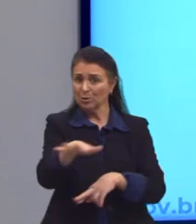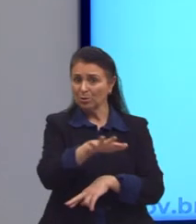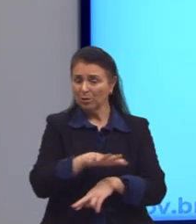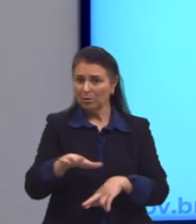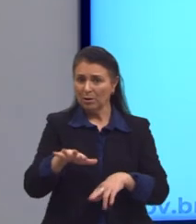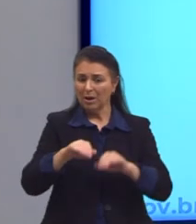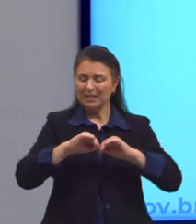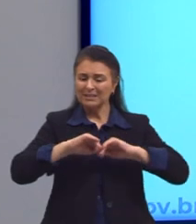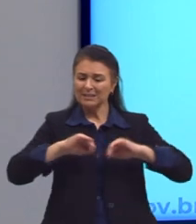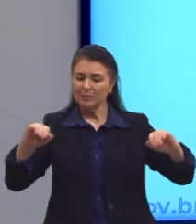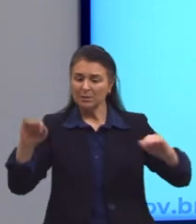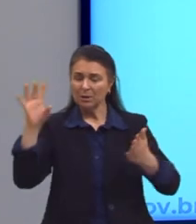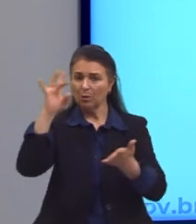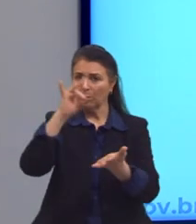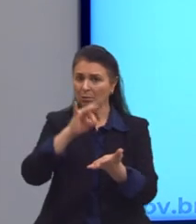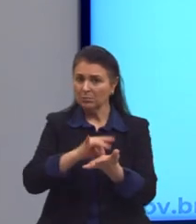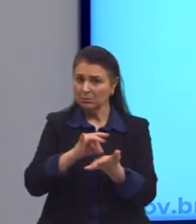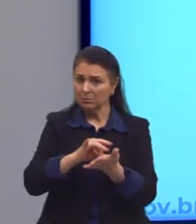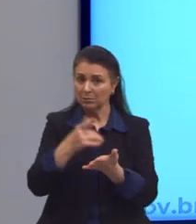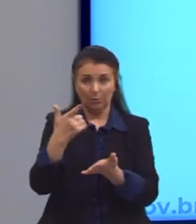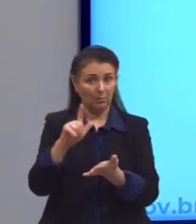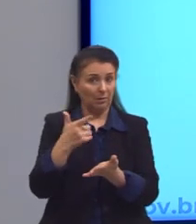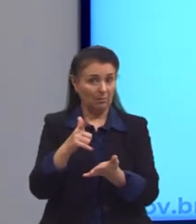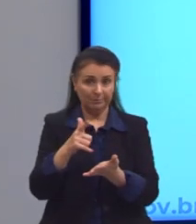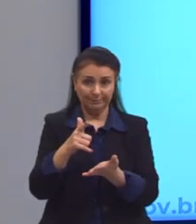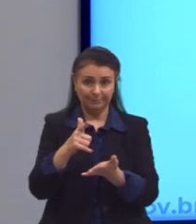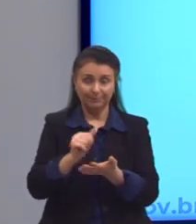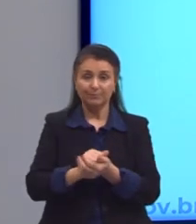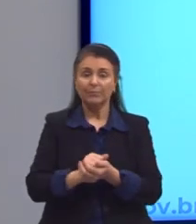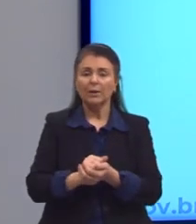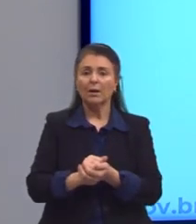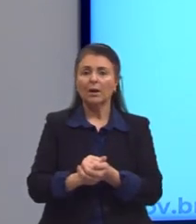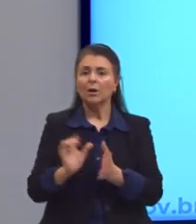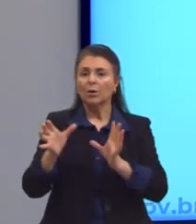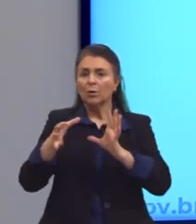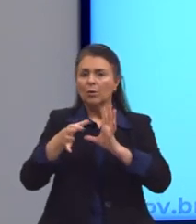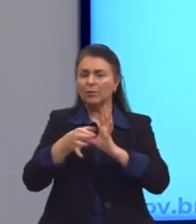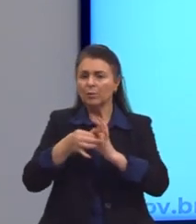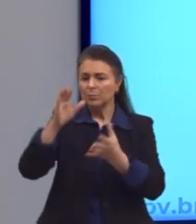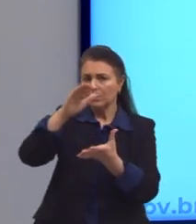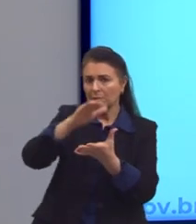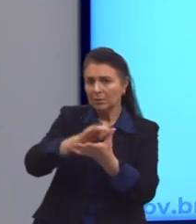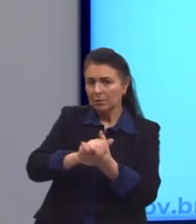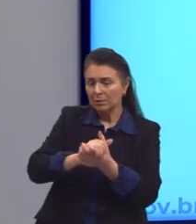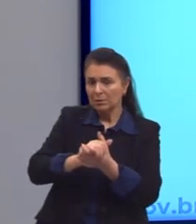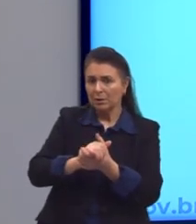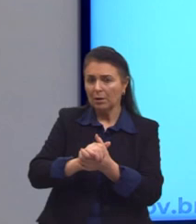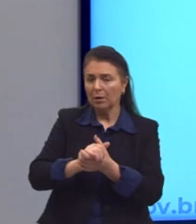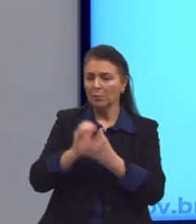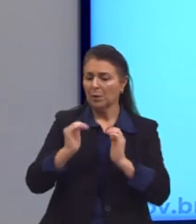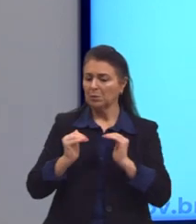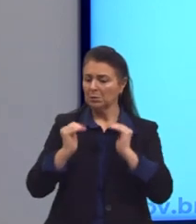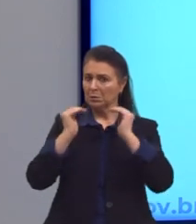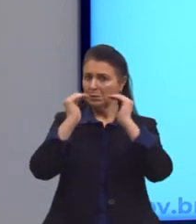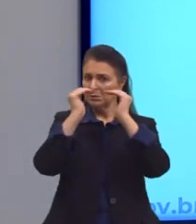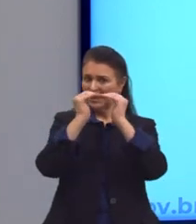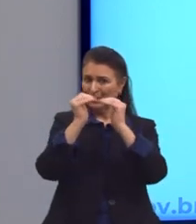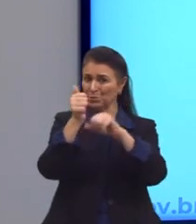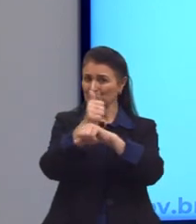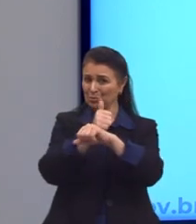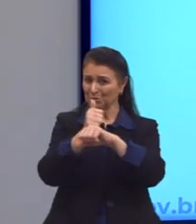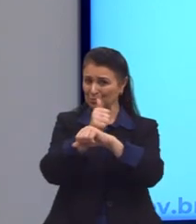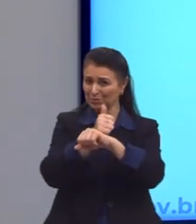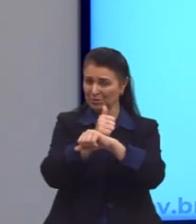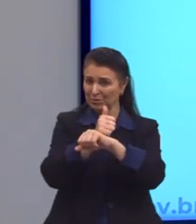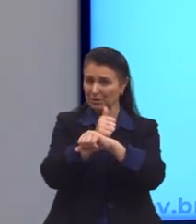Segregação oficial, não. Oficialmente não há segregação. Vínculos matrimoniais, não. status ocupacional, não. Mas